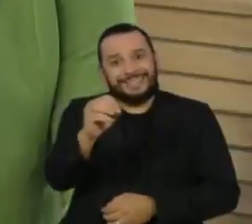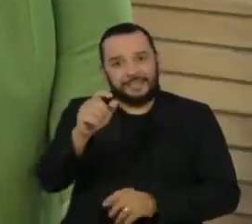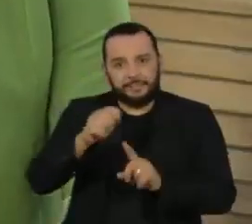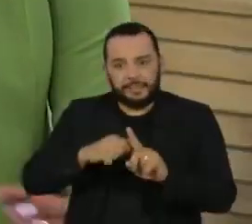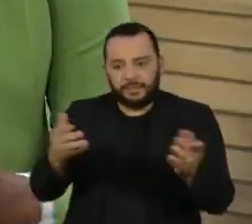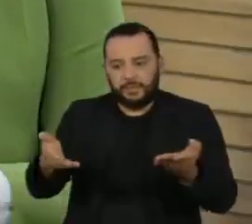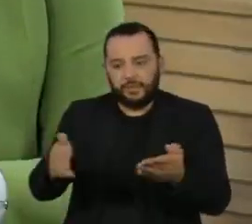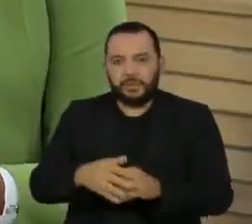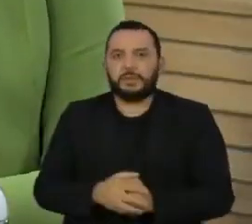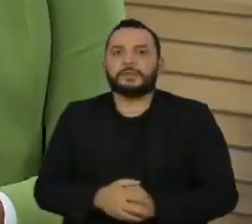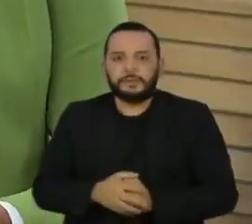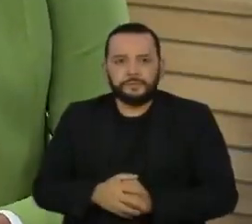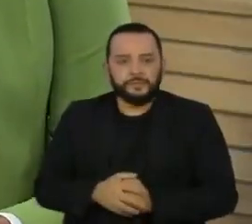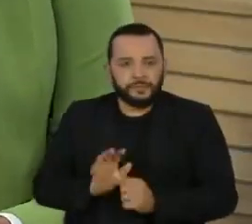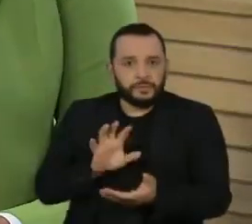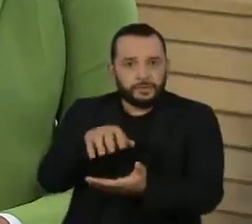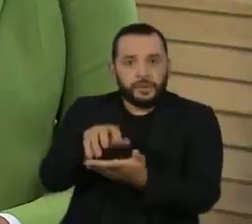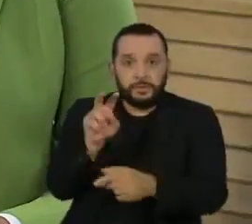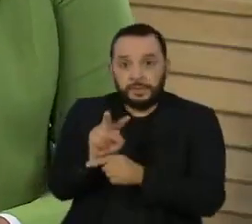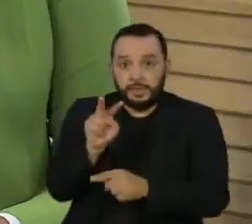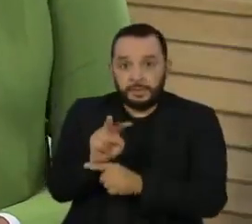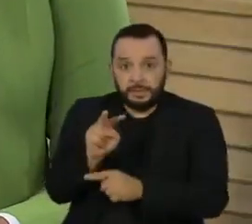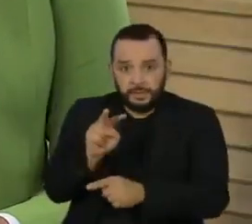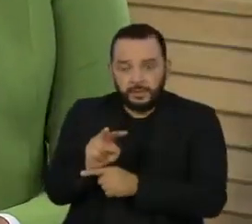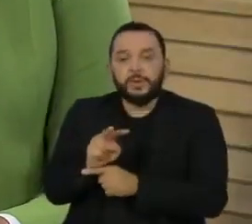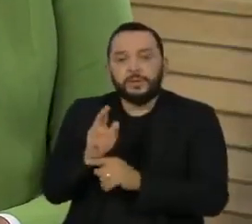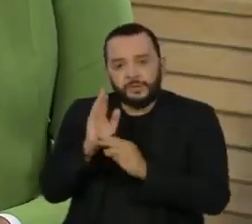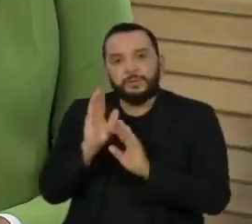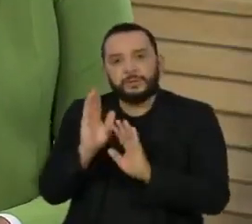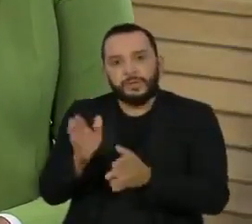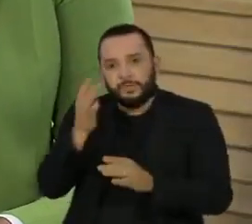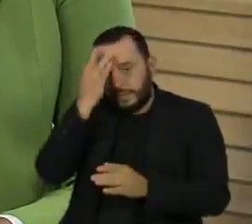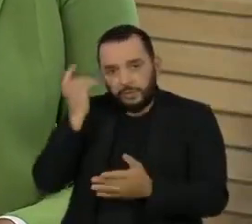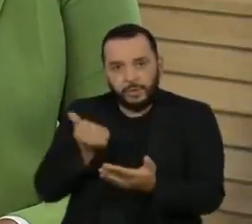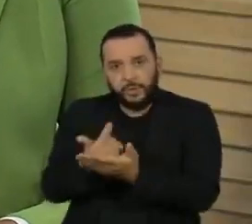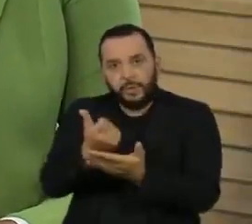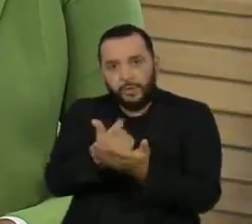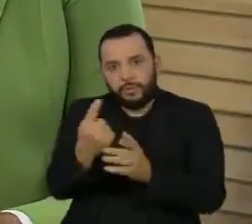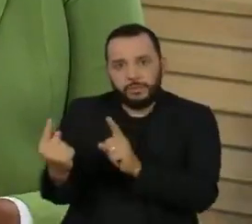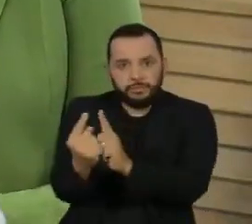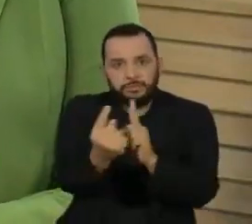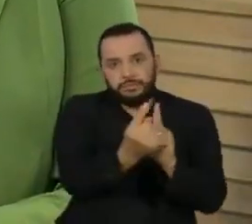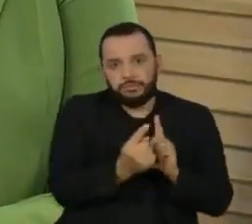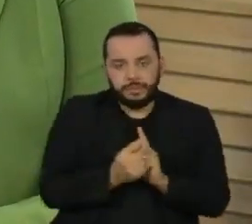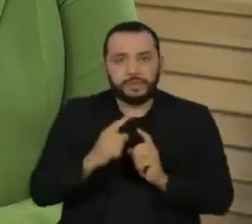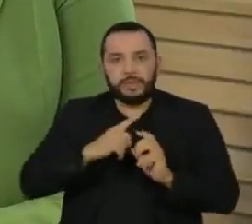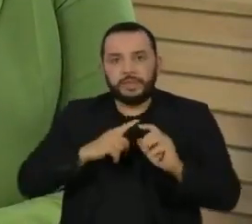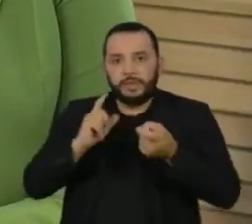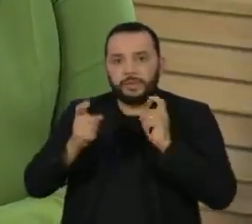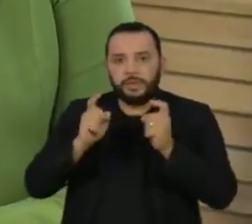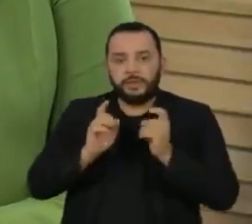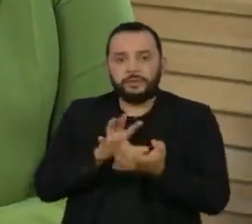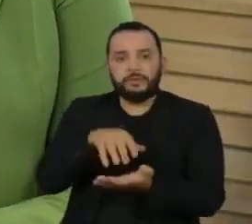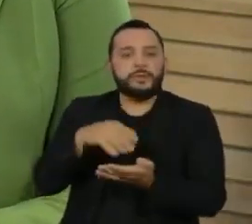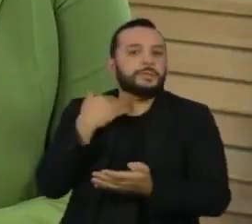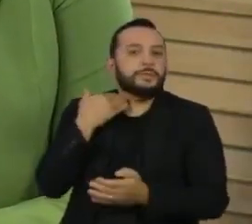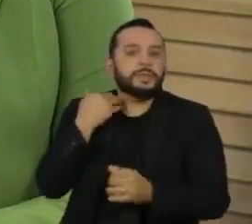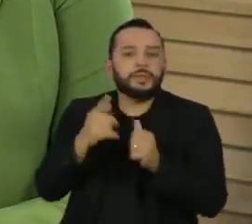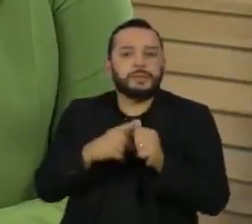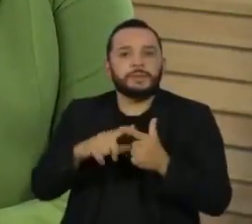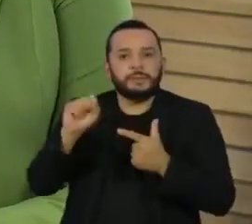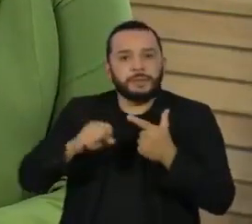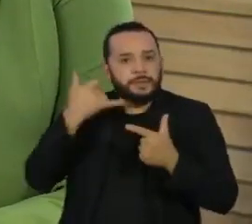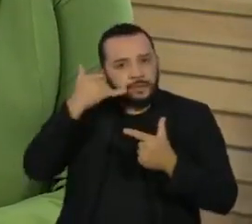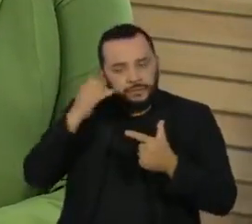A Fundação de Proteção e Defesa ao Consumidor de São Paulo tem reunião hoje com instituições bancárias, empresas de